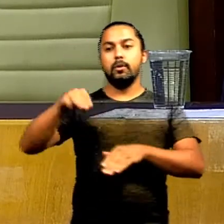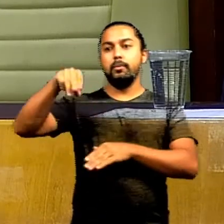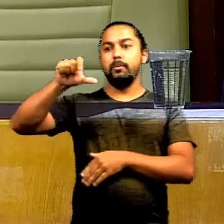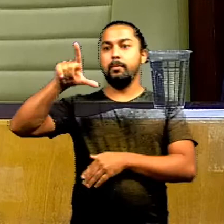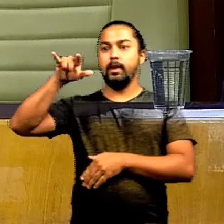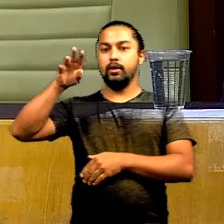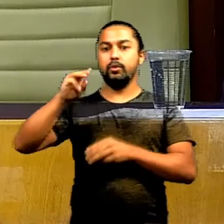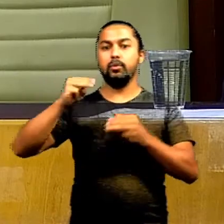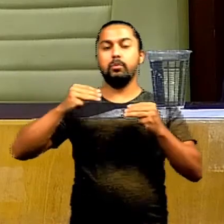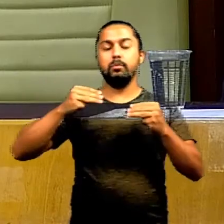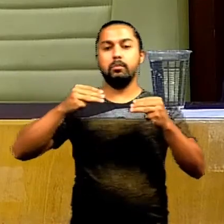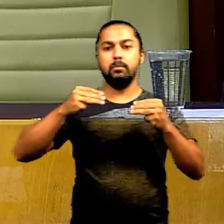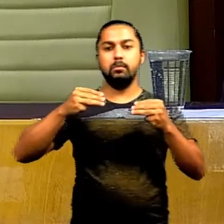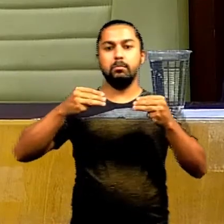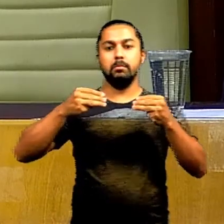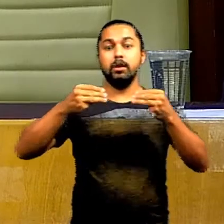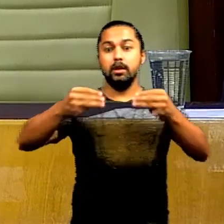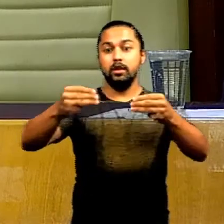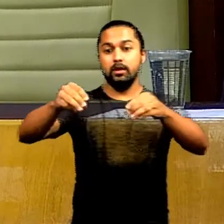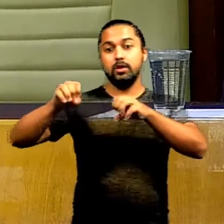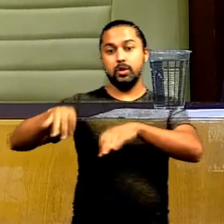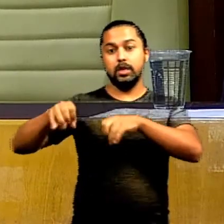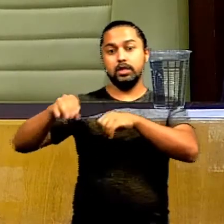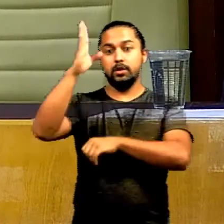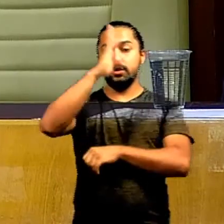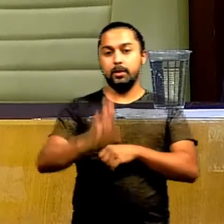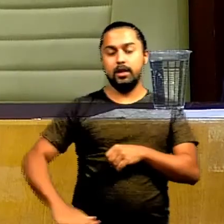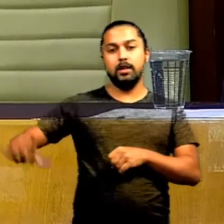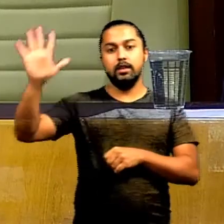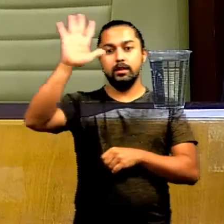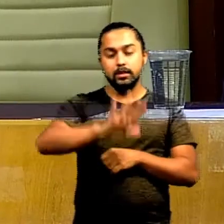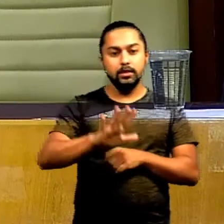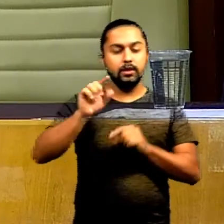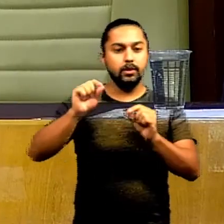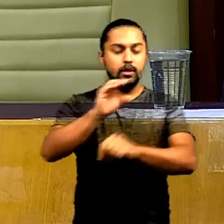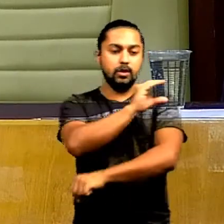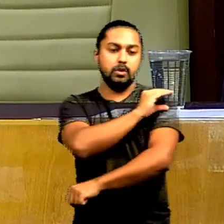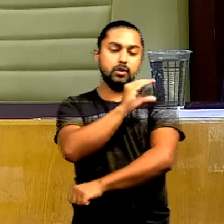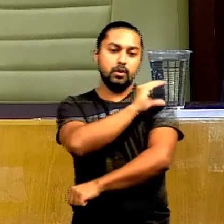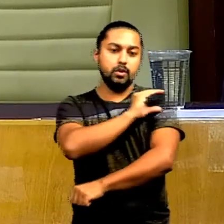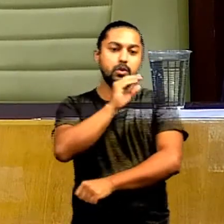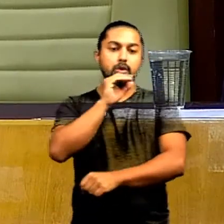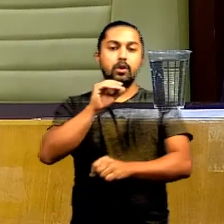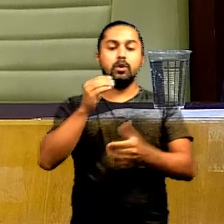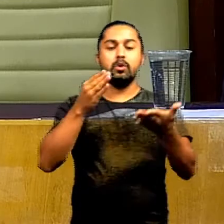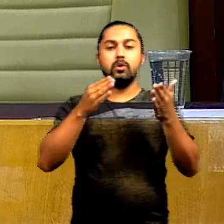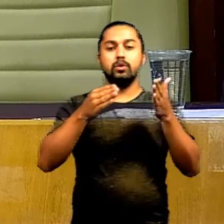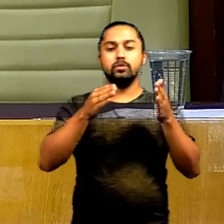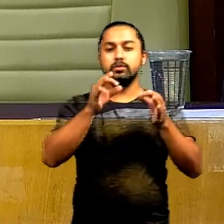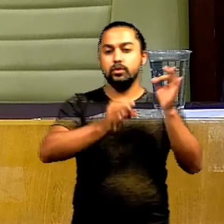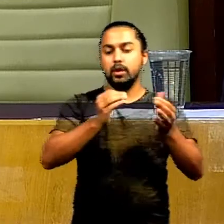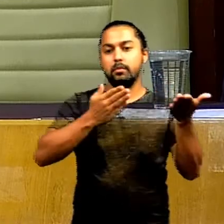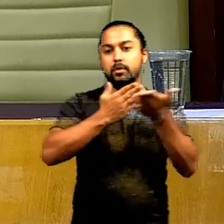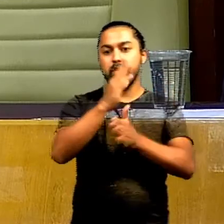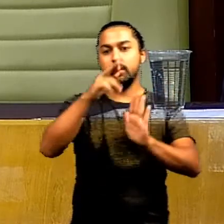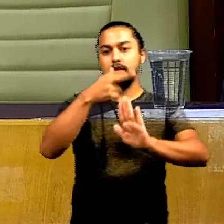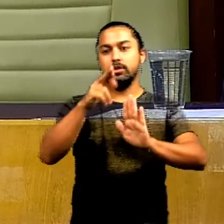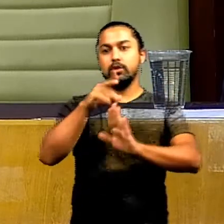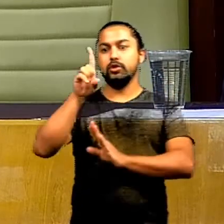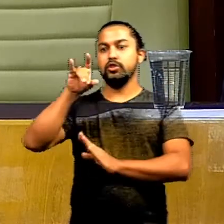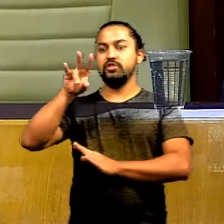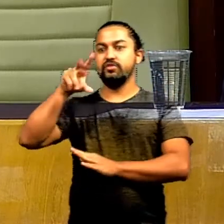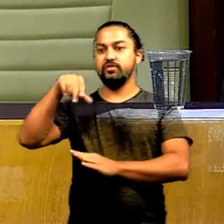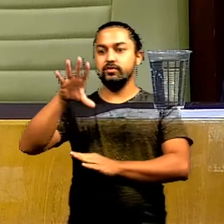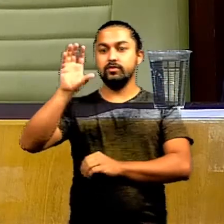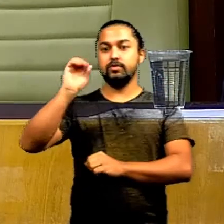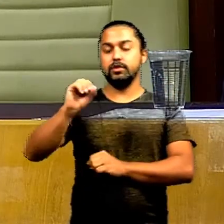Milton Ribeiro, ministro da Educação do Brasil, pelo parecido da Educação, de Constituição, Justiça e Redação, pela aprovação. Relator do vereador Divino